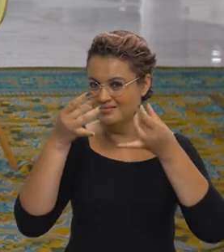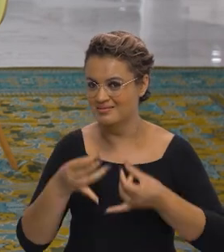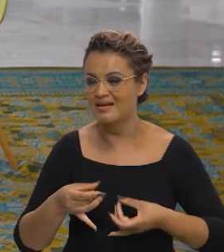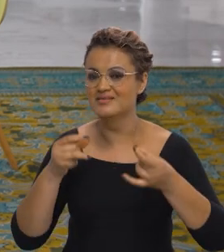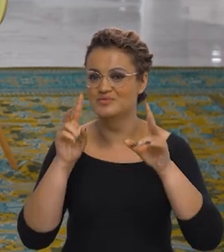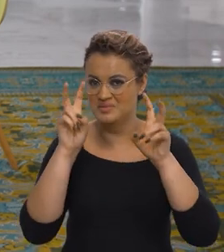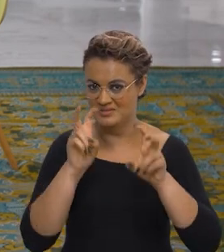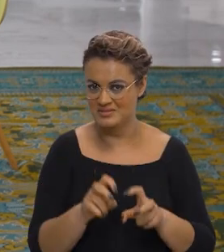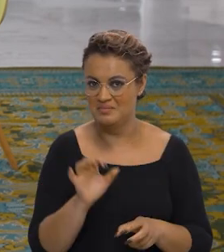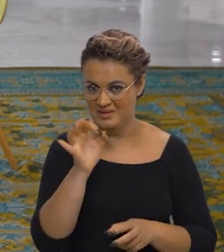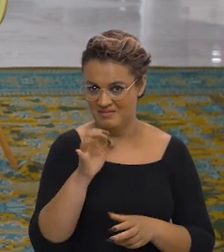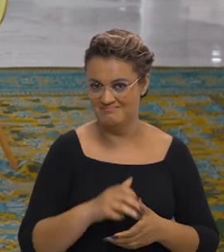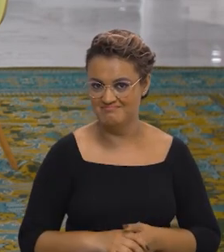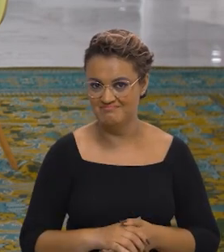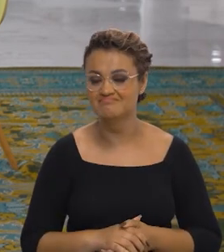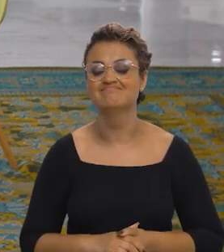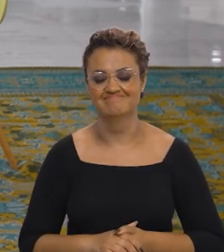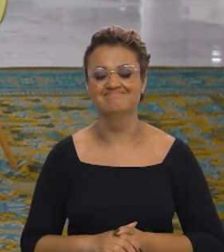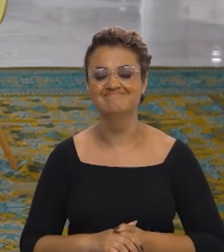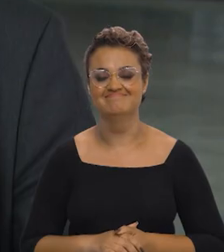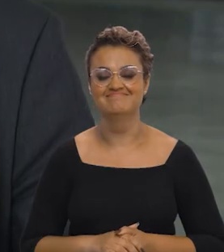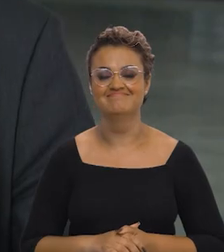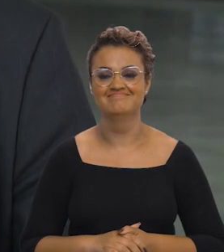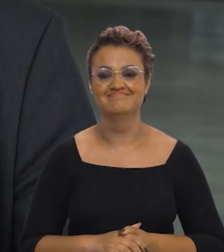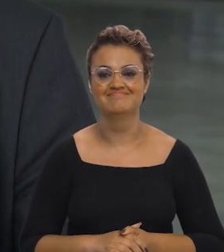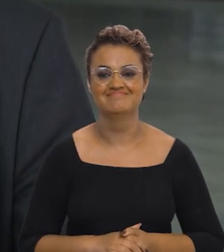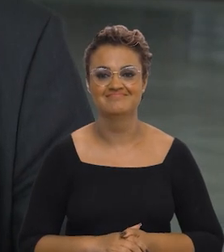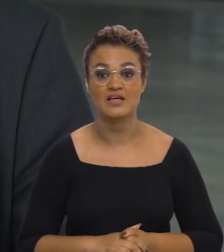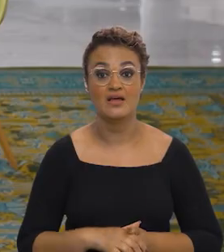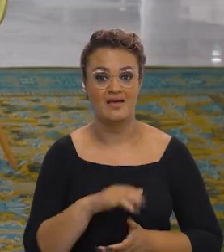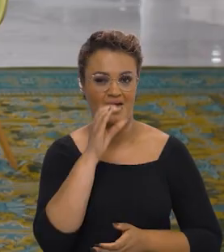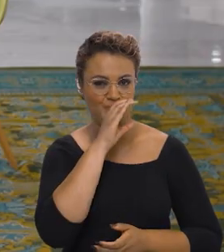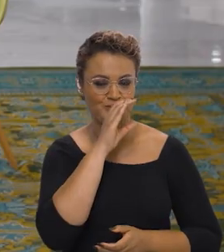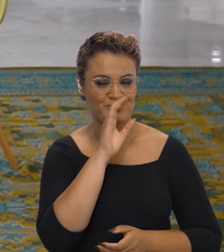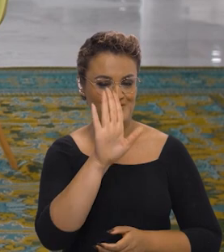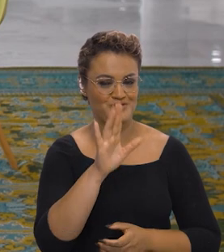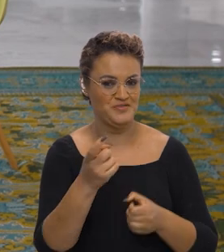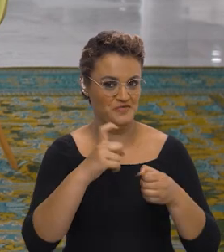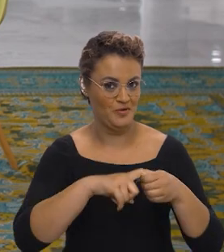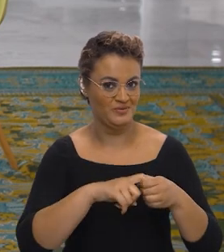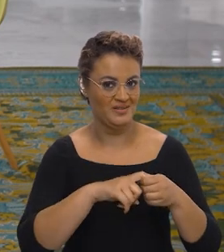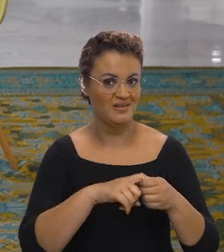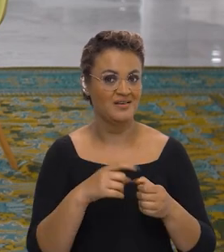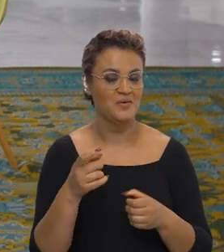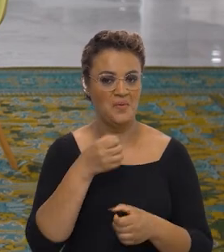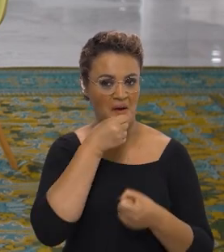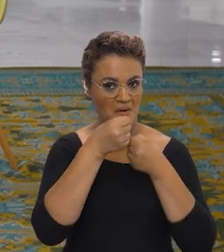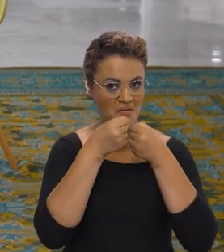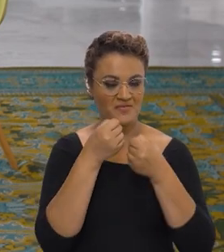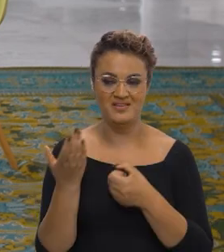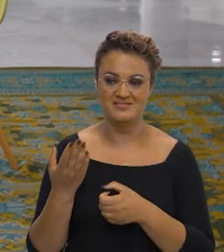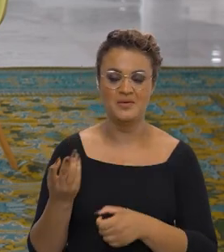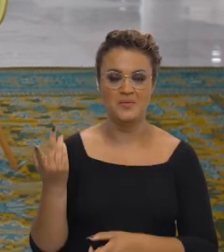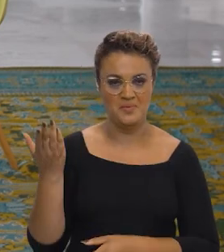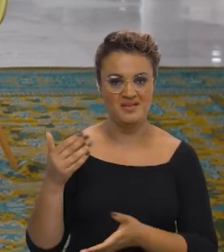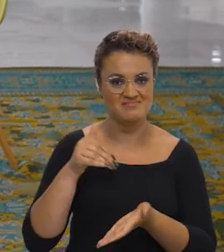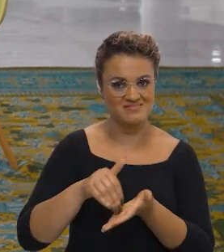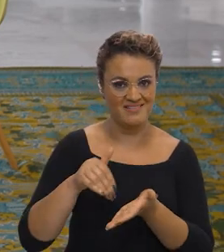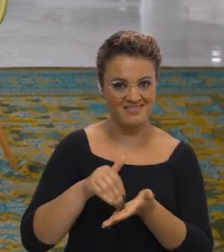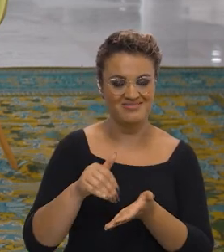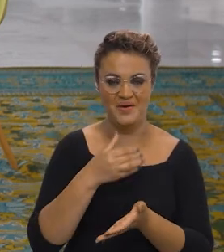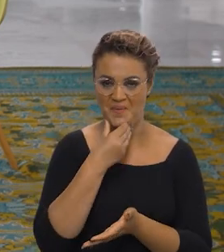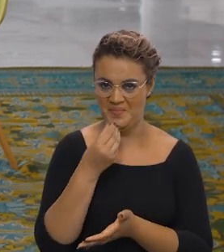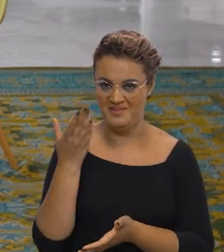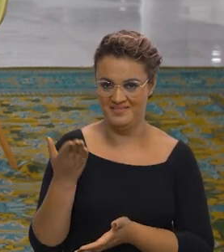detalhar um pouco mais os eixos que o senhor acha. Podemos sim, pode ser. Voltaremos em instantes, então, com a nossa conversa com o